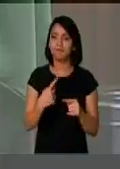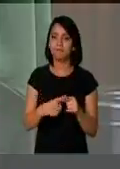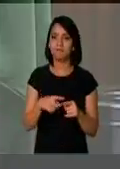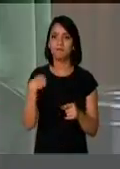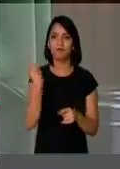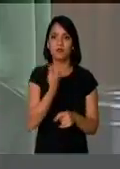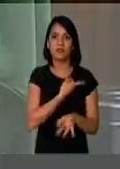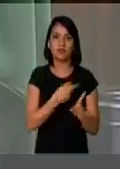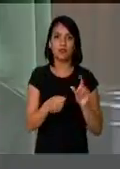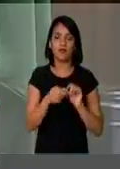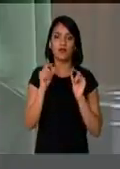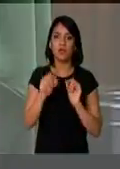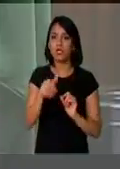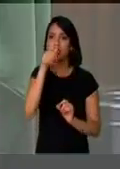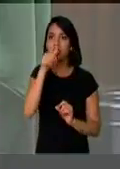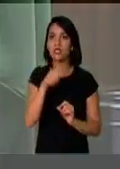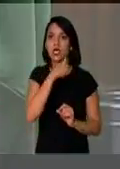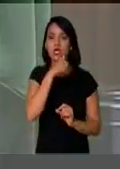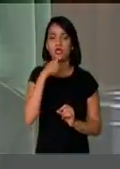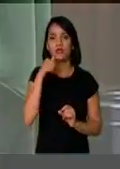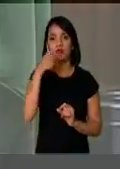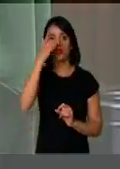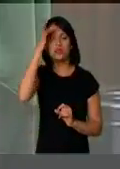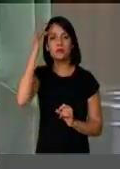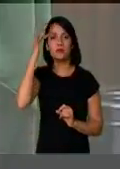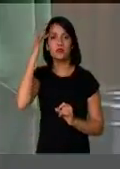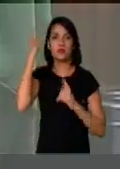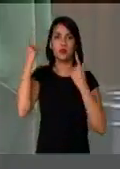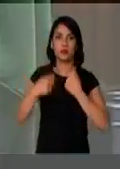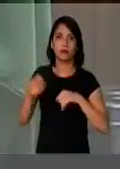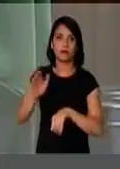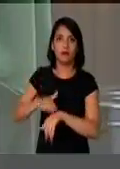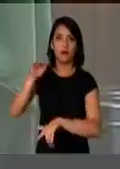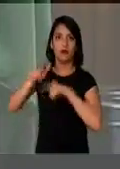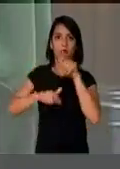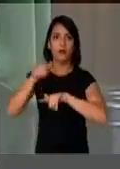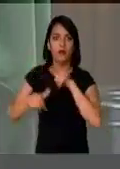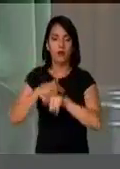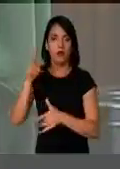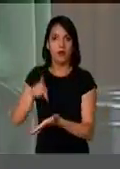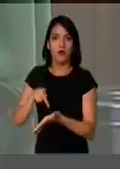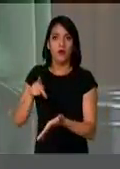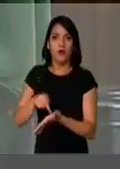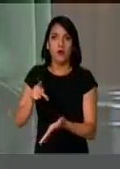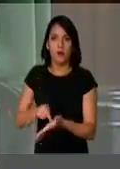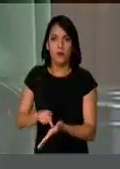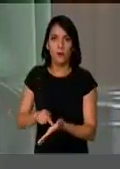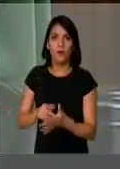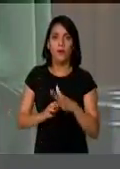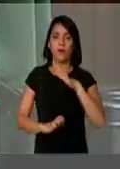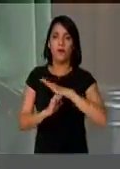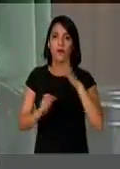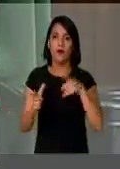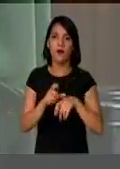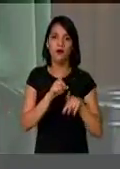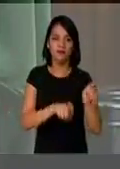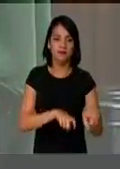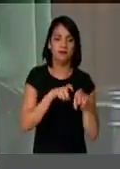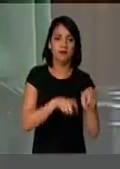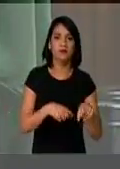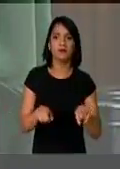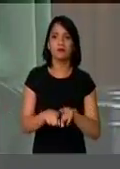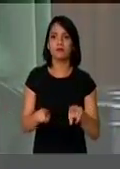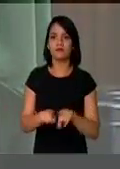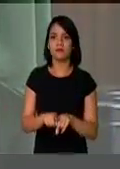sacrificando, com certeza, quem produz nesse país, o pequeno operário, os agricultores, e não